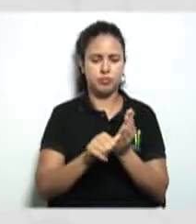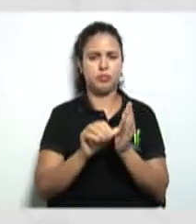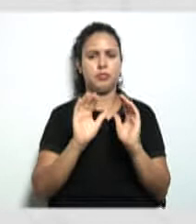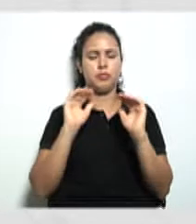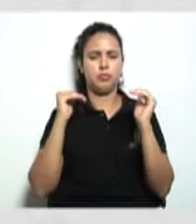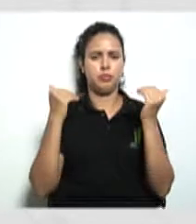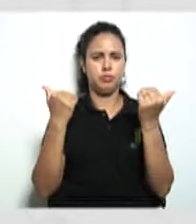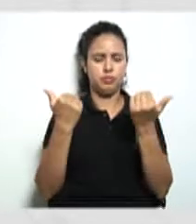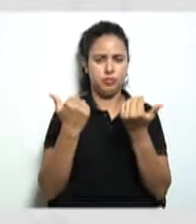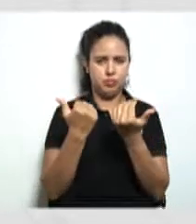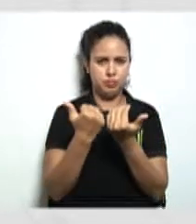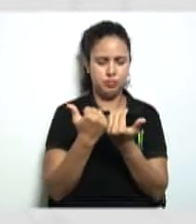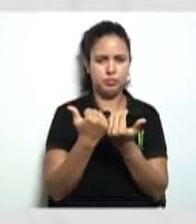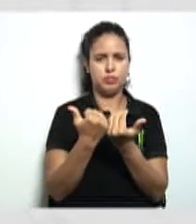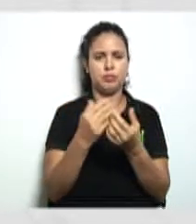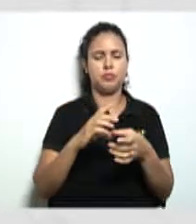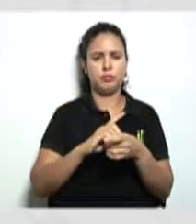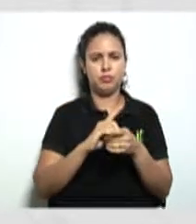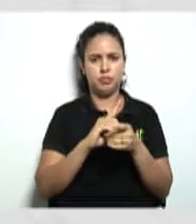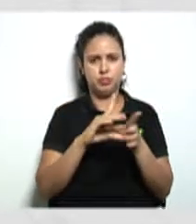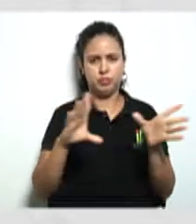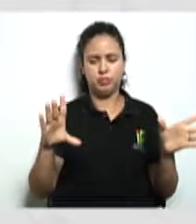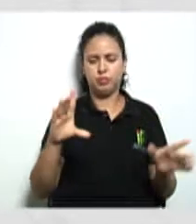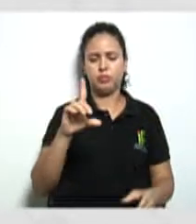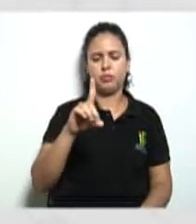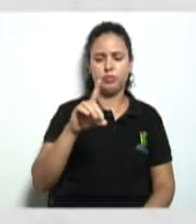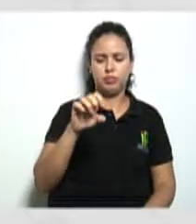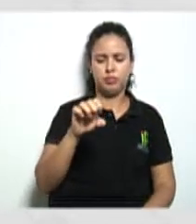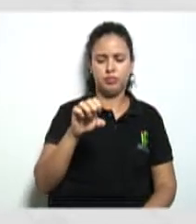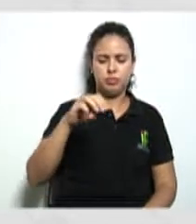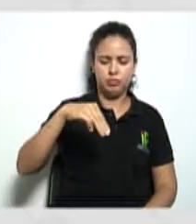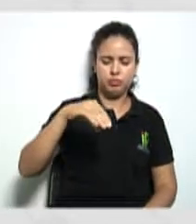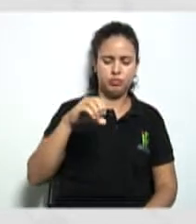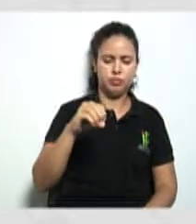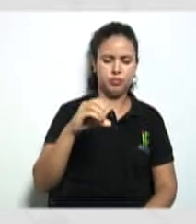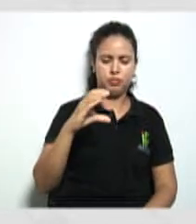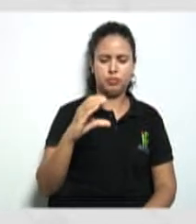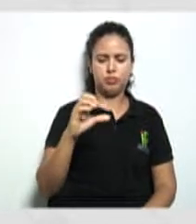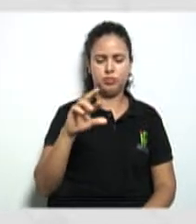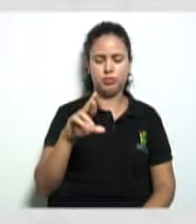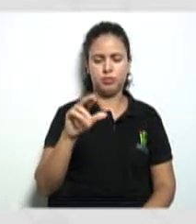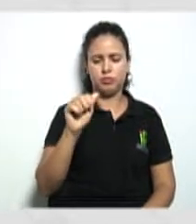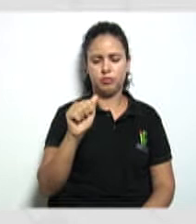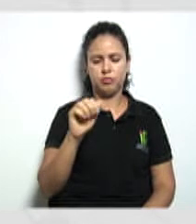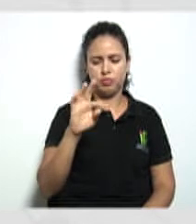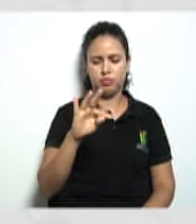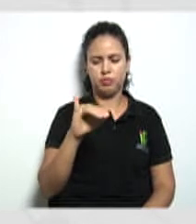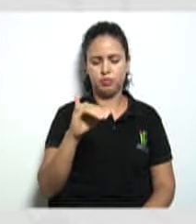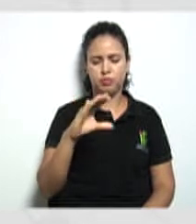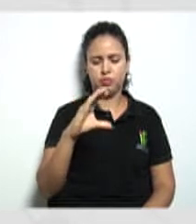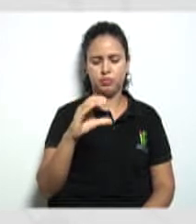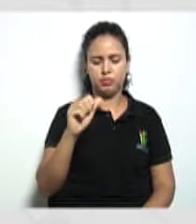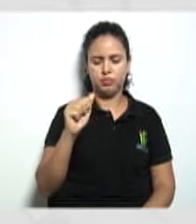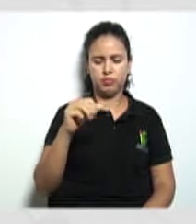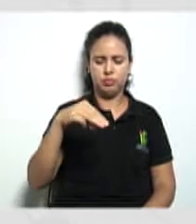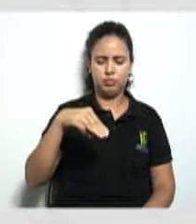Quando ele diz aqui, democraticamente, porque todos os associados, né?